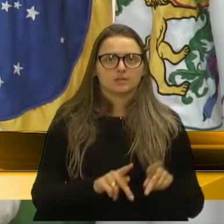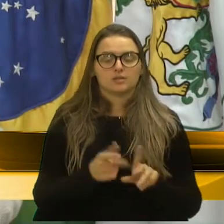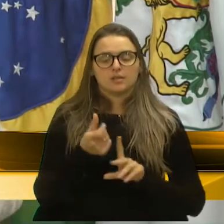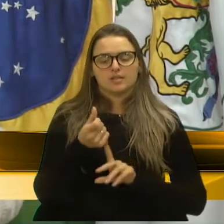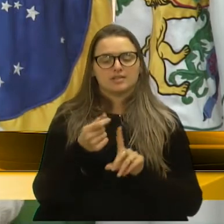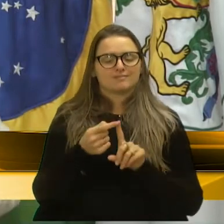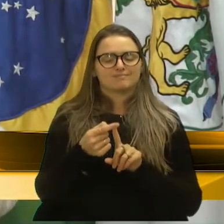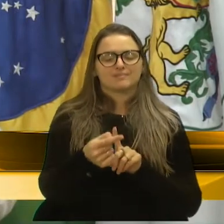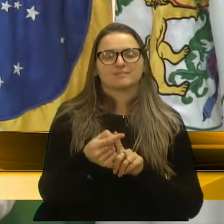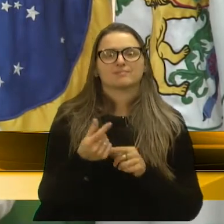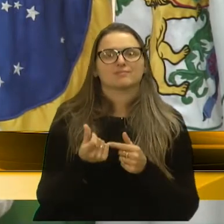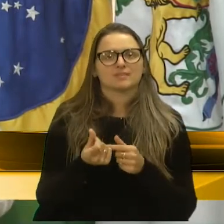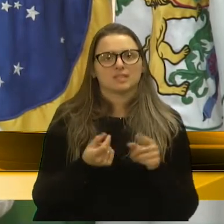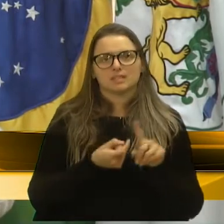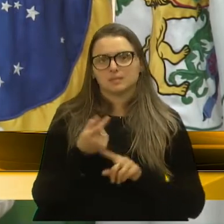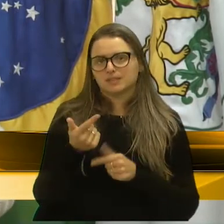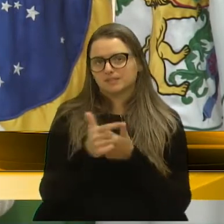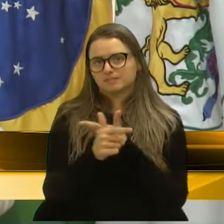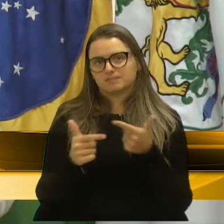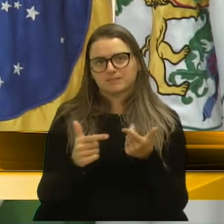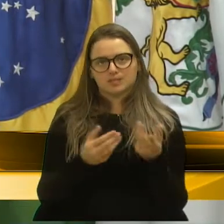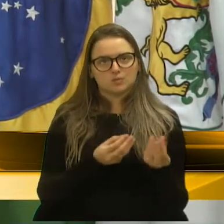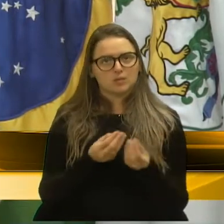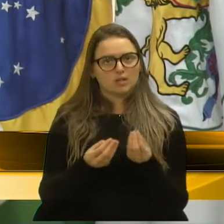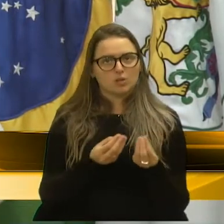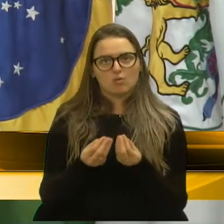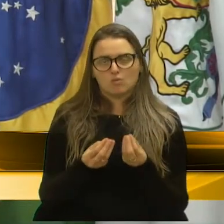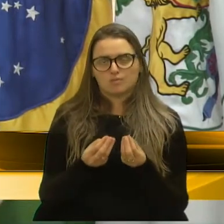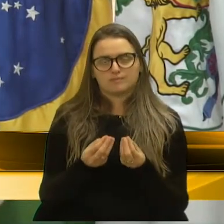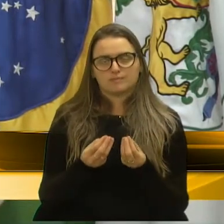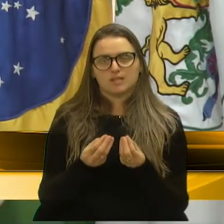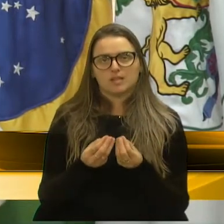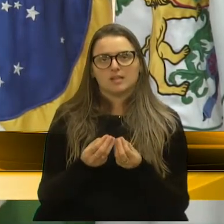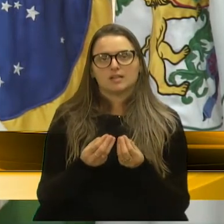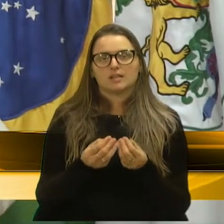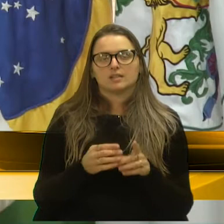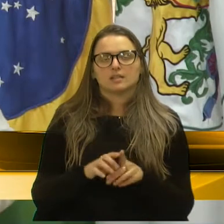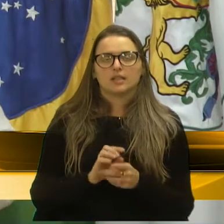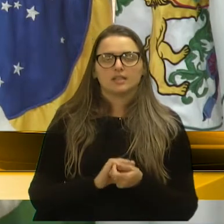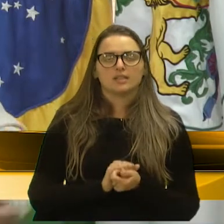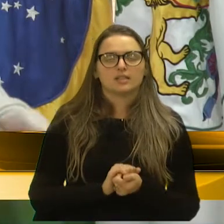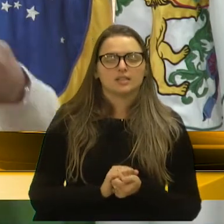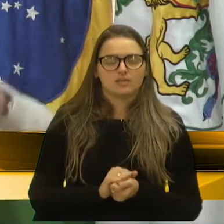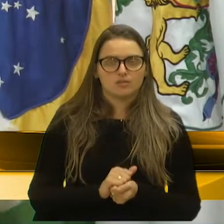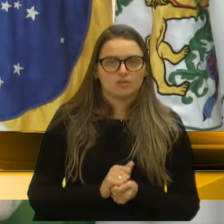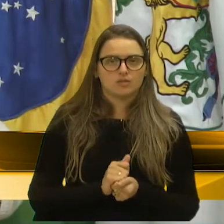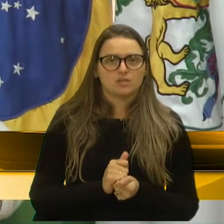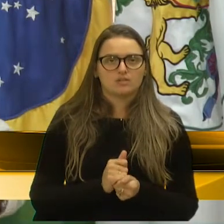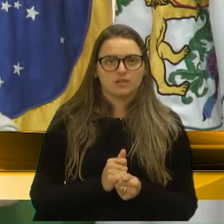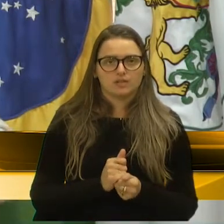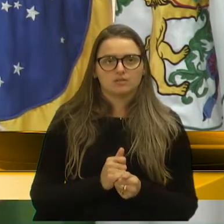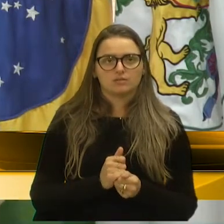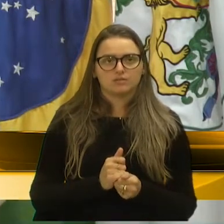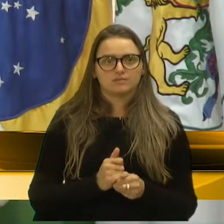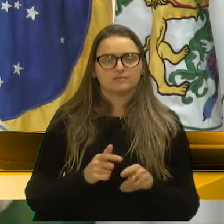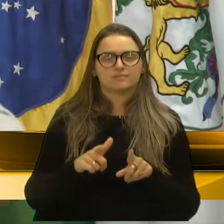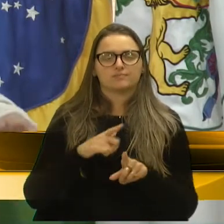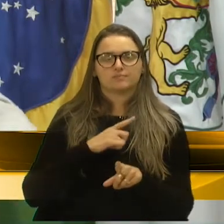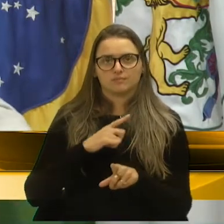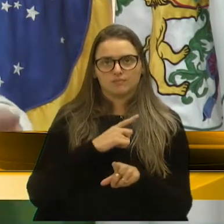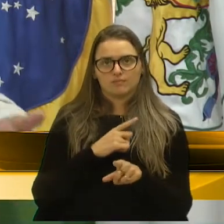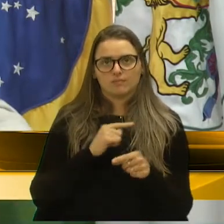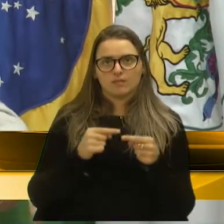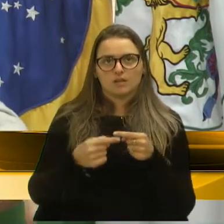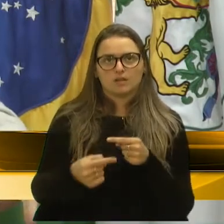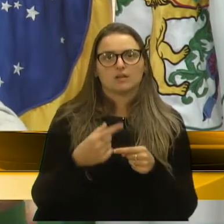meses não tem como, o município quer, tem vontade, e vai fazer de tudo e eu vou, enquanto tiver ali o governo,